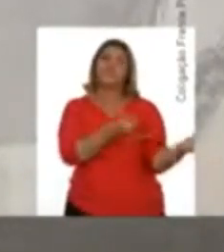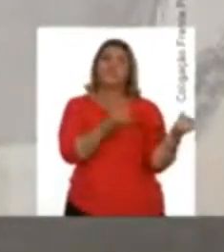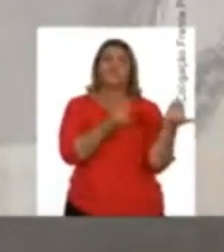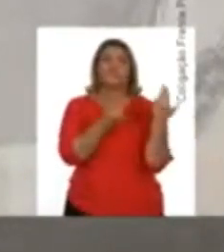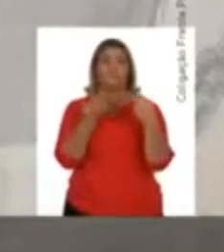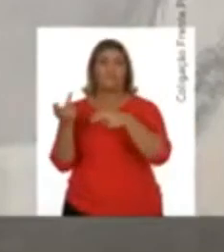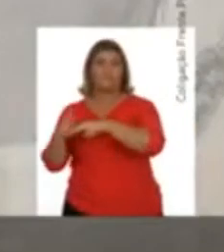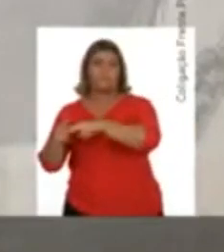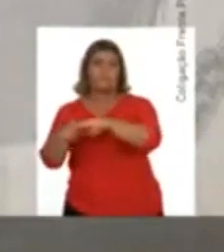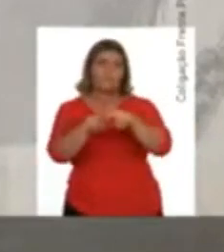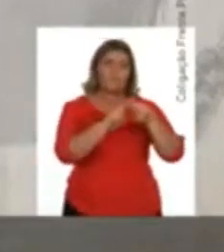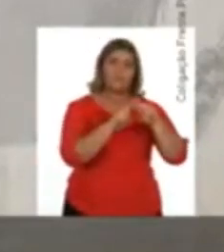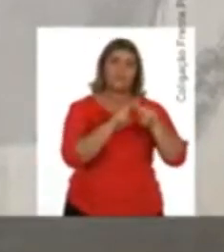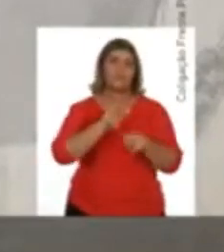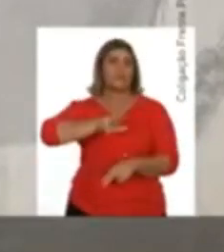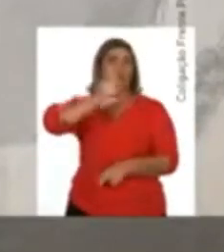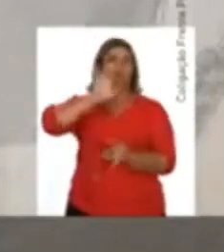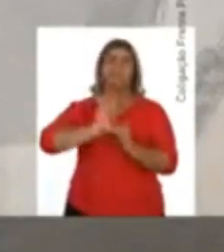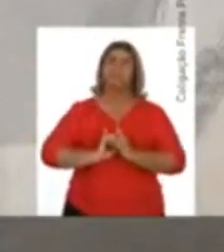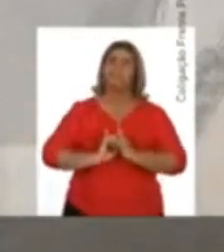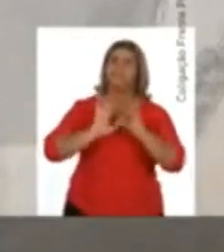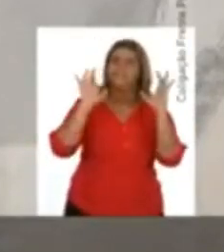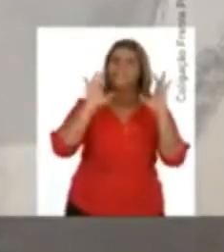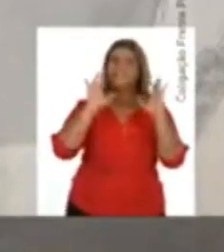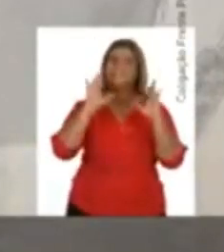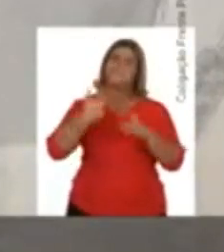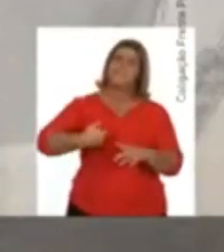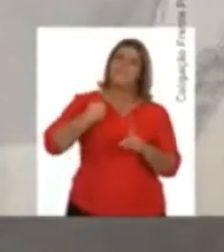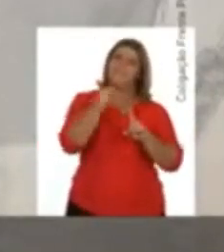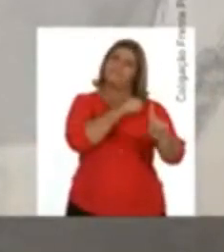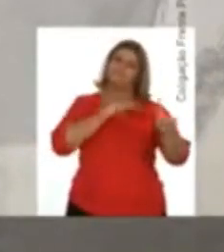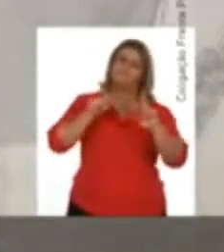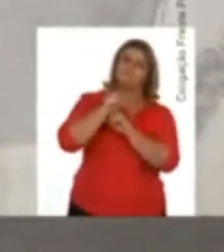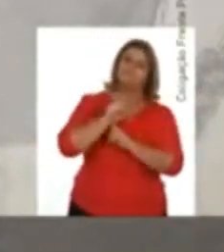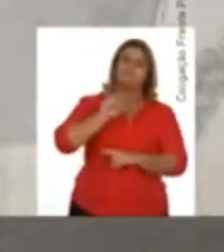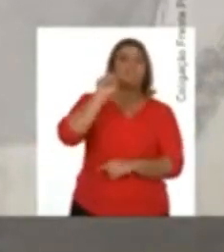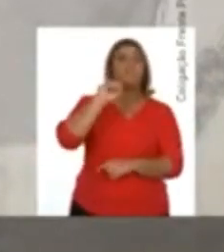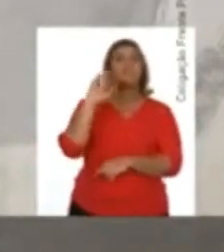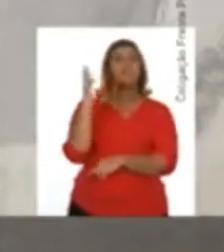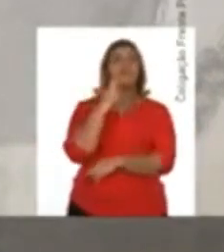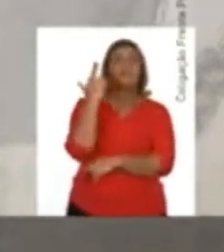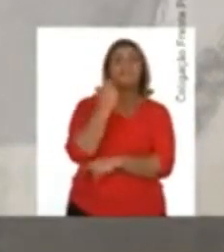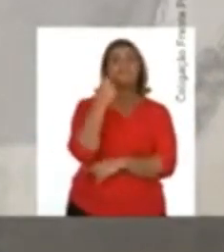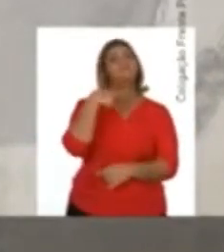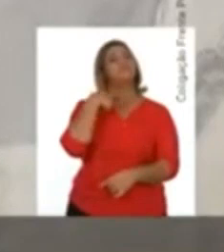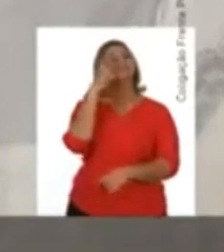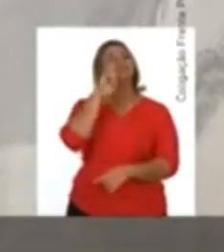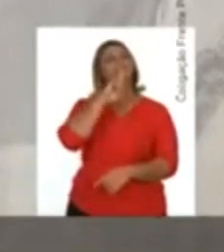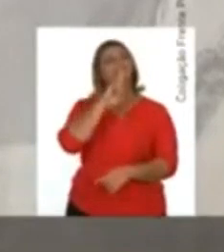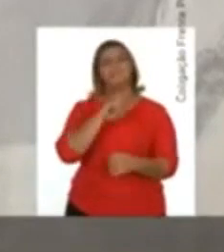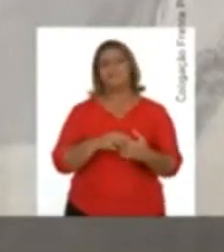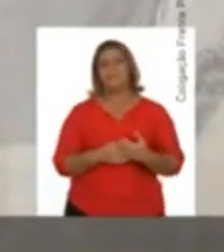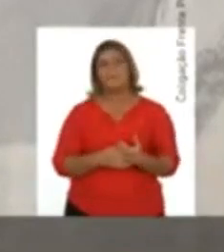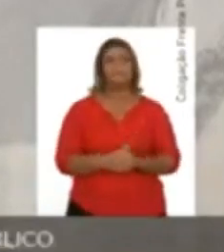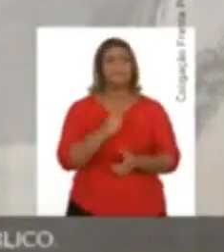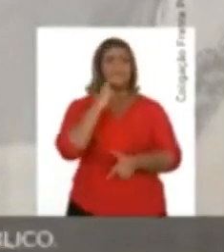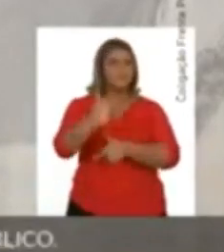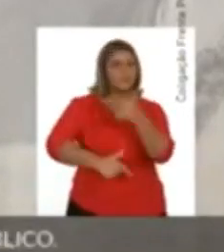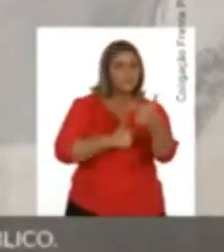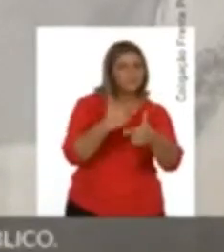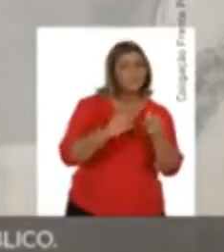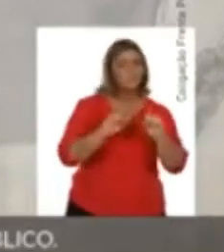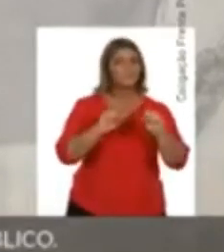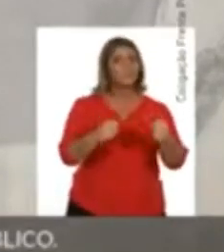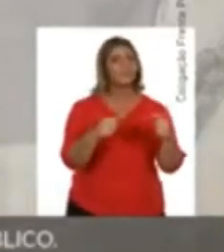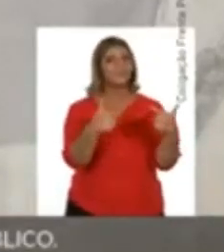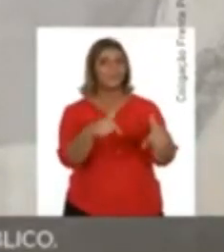jovens da criminalidade. Lula livre, vivo socialismo. Rodrigo Mendoza, deputado federal, 1314. Estamos